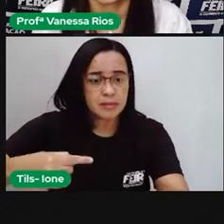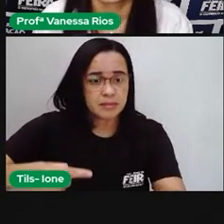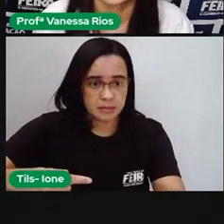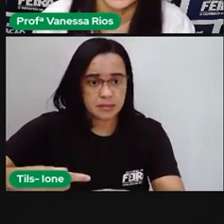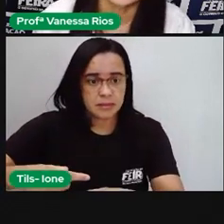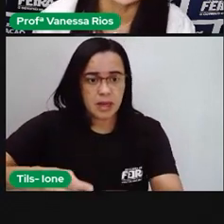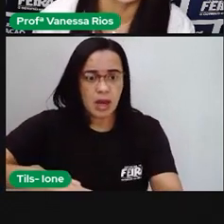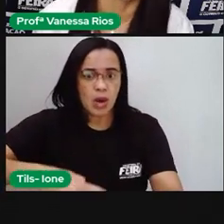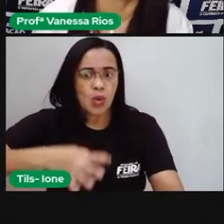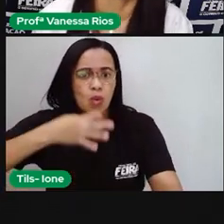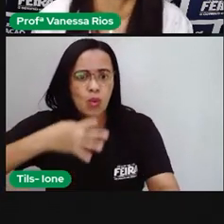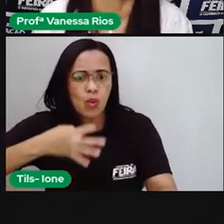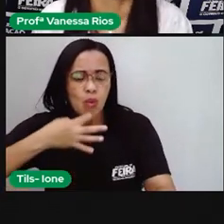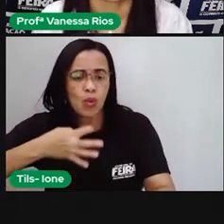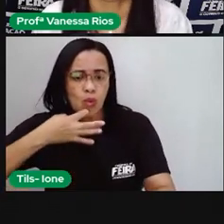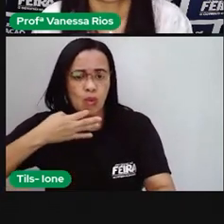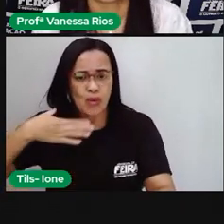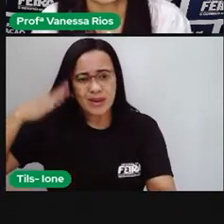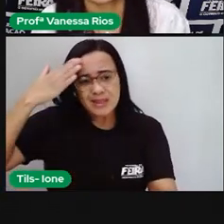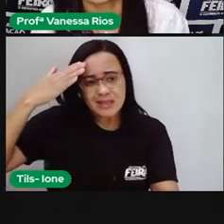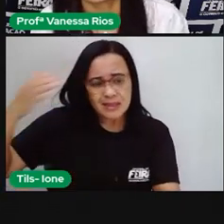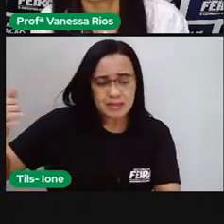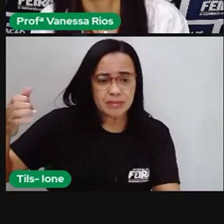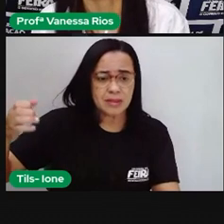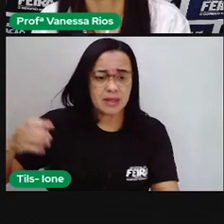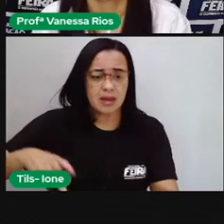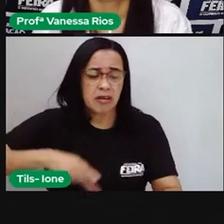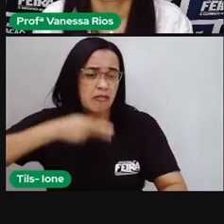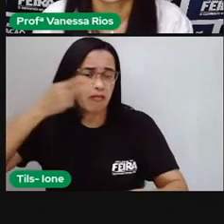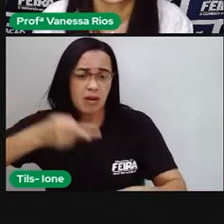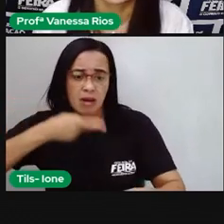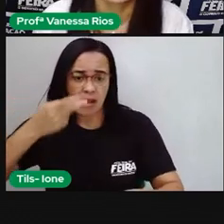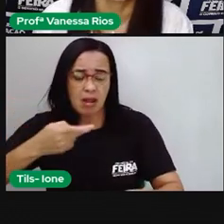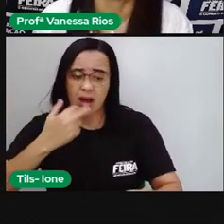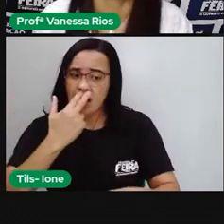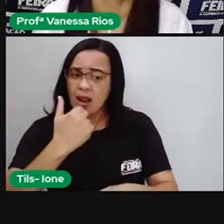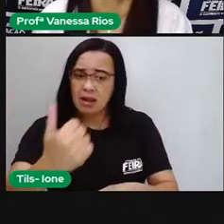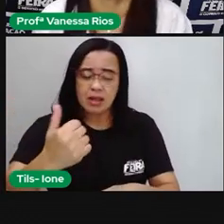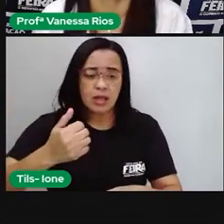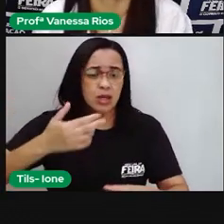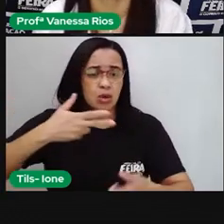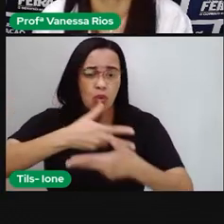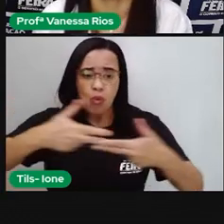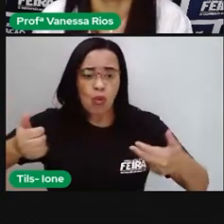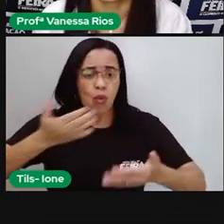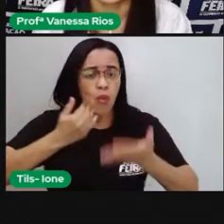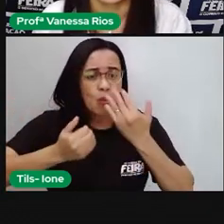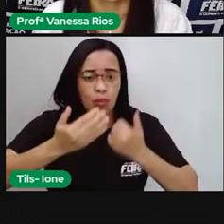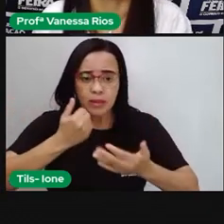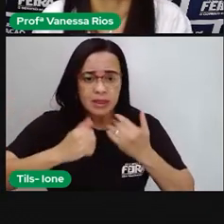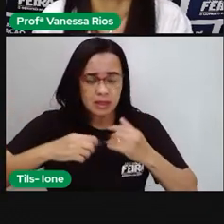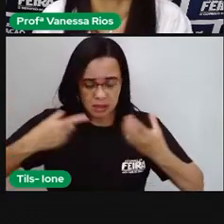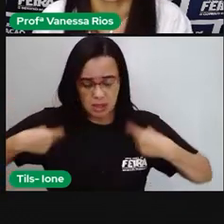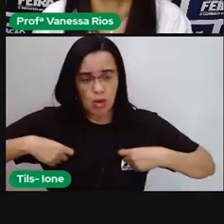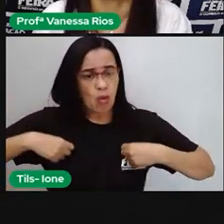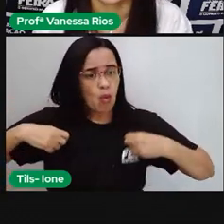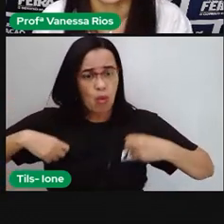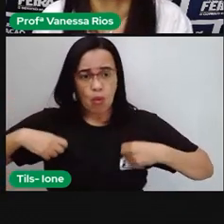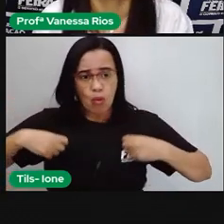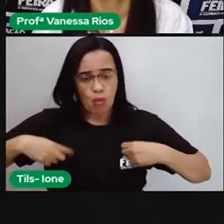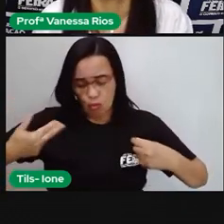no seu modo de agir, na sua alimentação, na sua religião, na sua forma de se vestir, de se